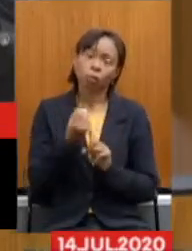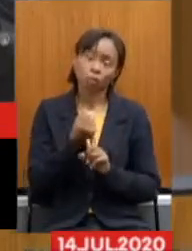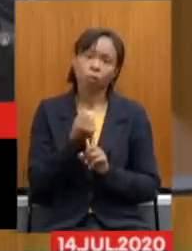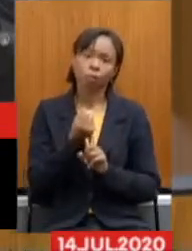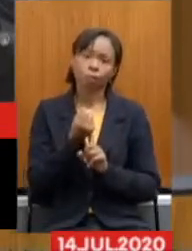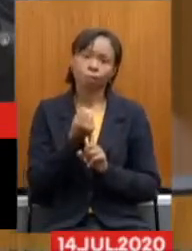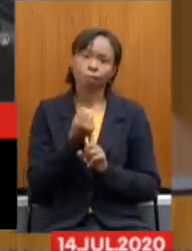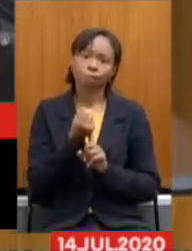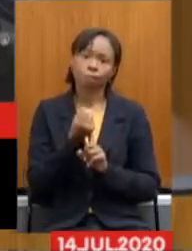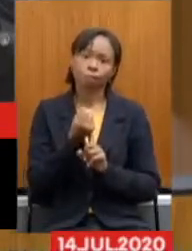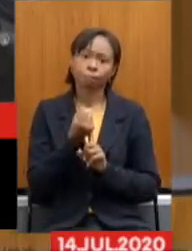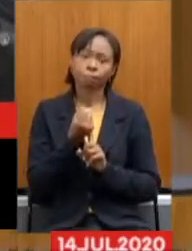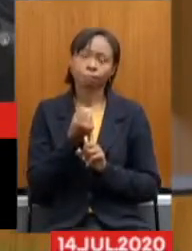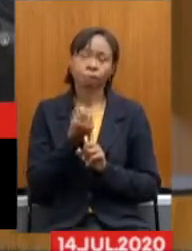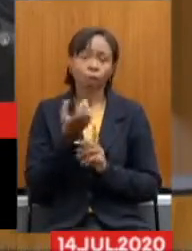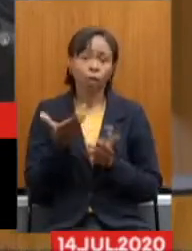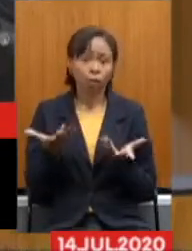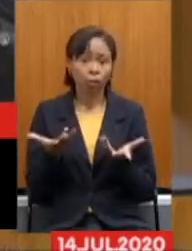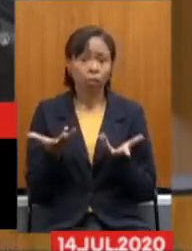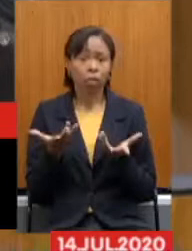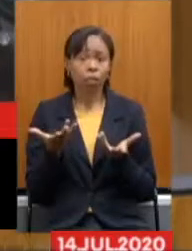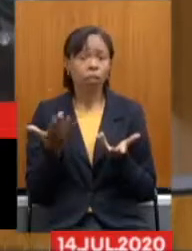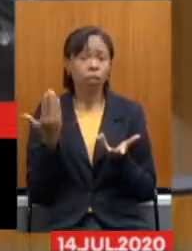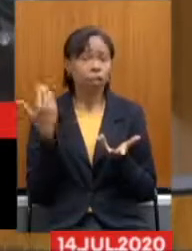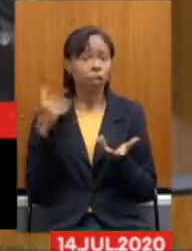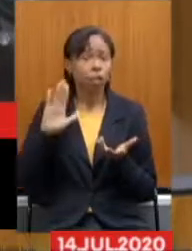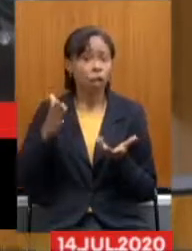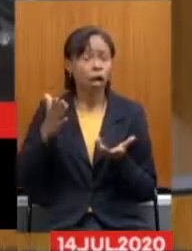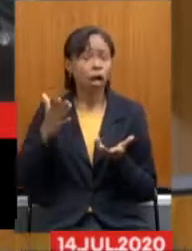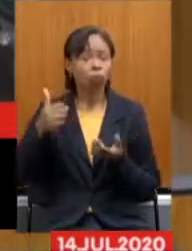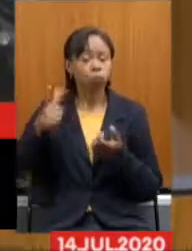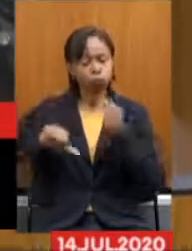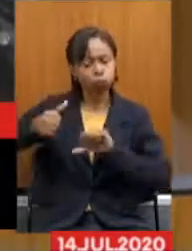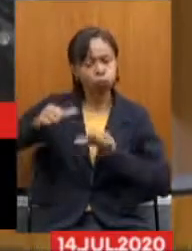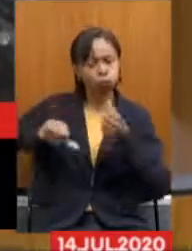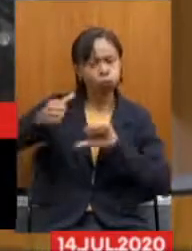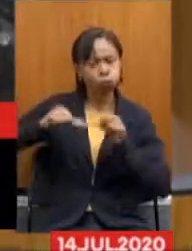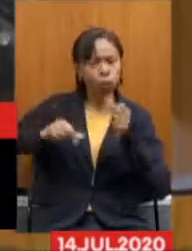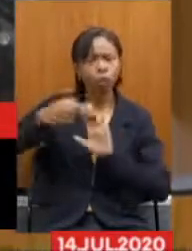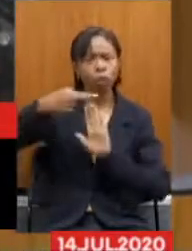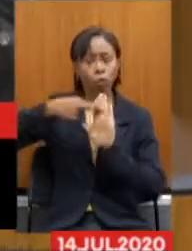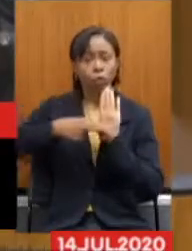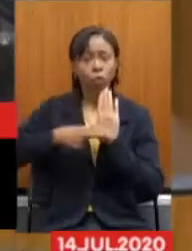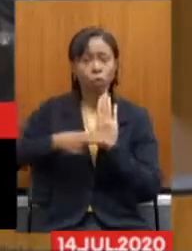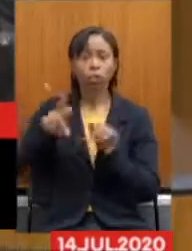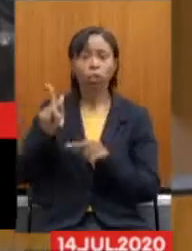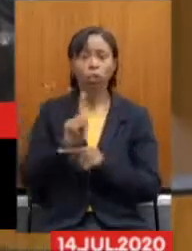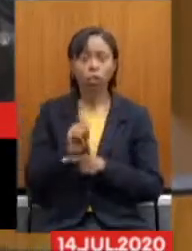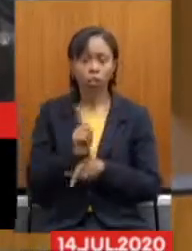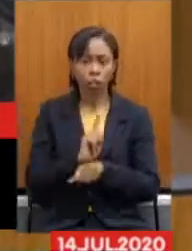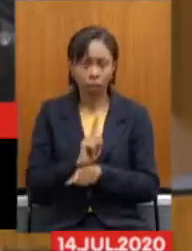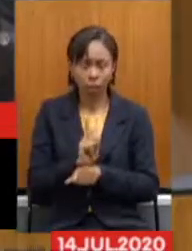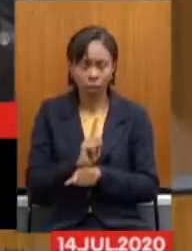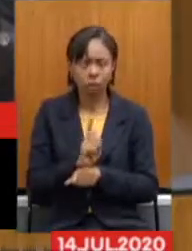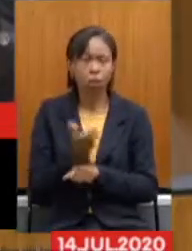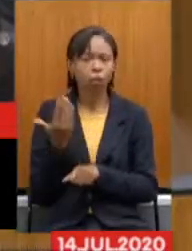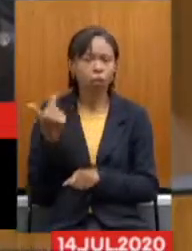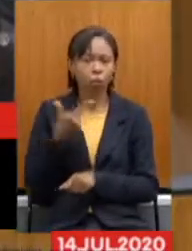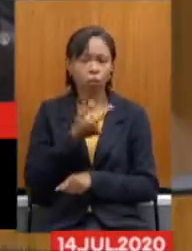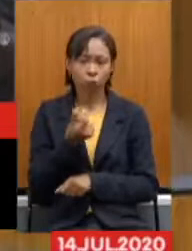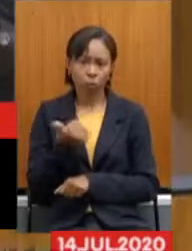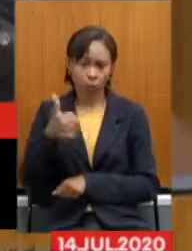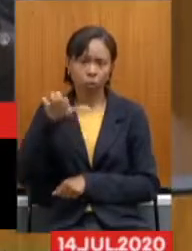saudável O que restou Diagnosticado Por meio do balanço Apresentado No relatório De gestão Do exercício Financeiro De